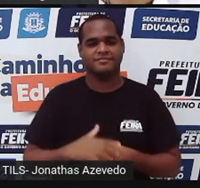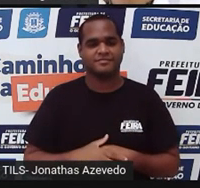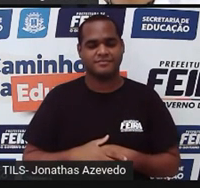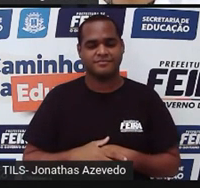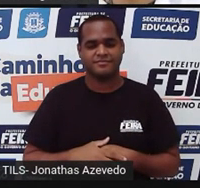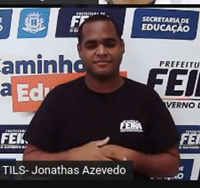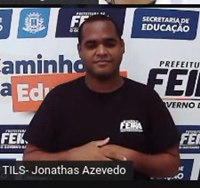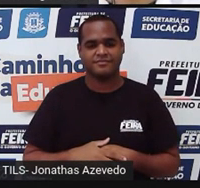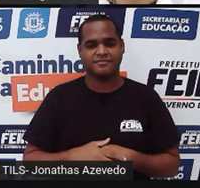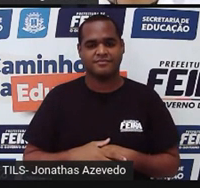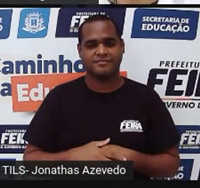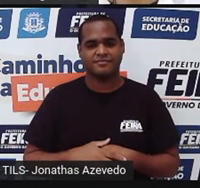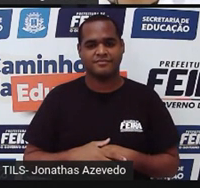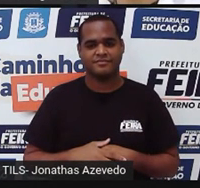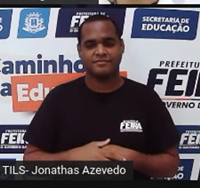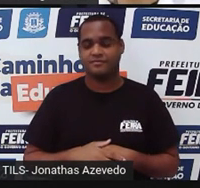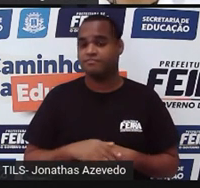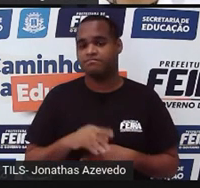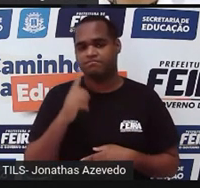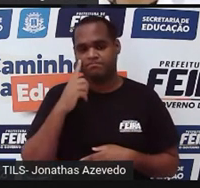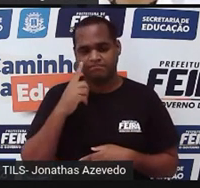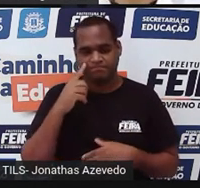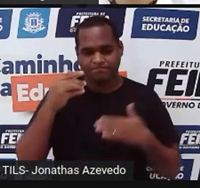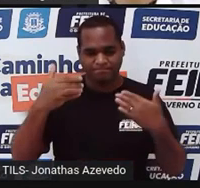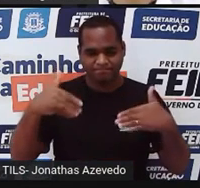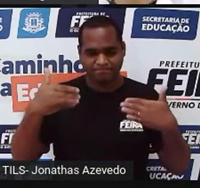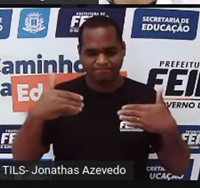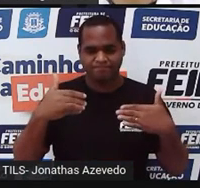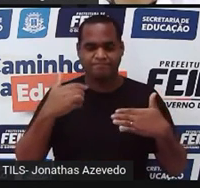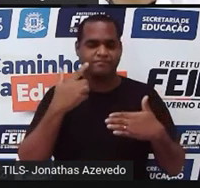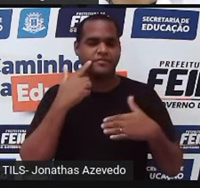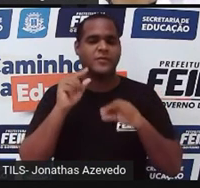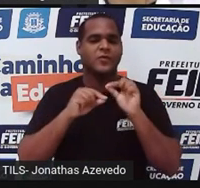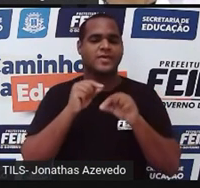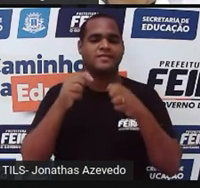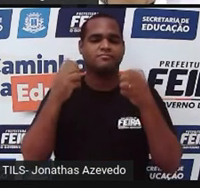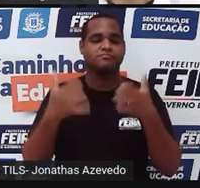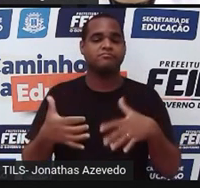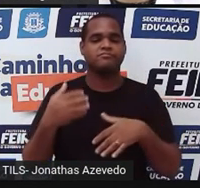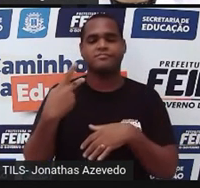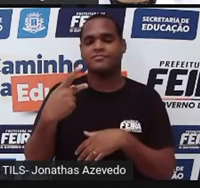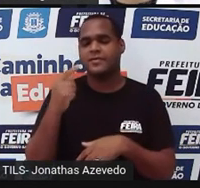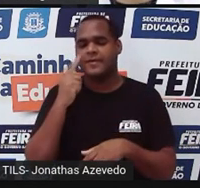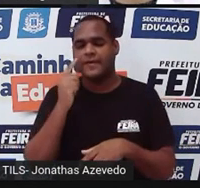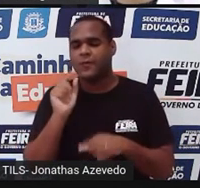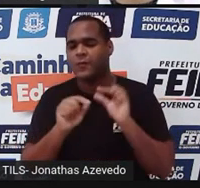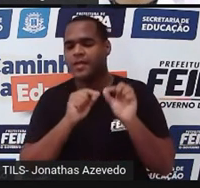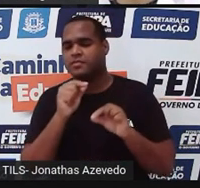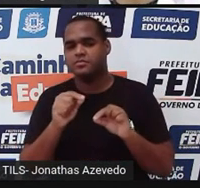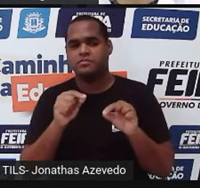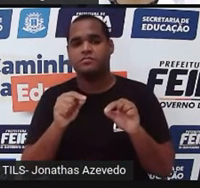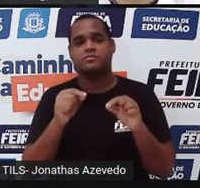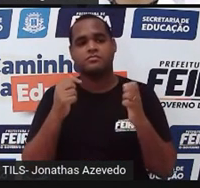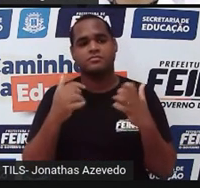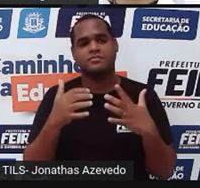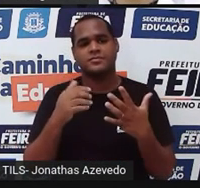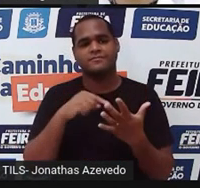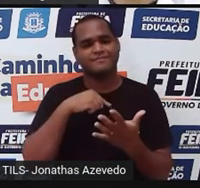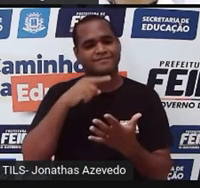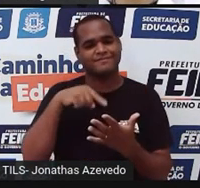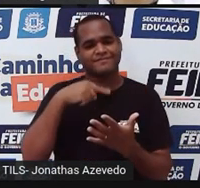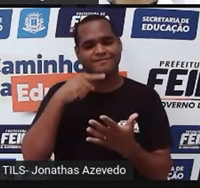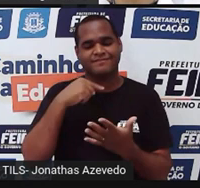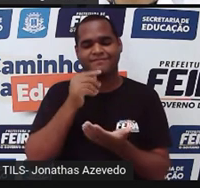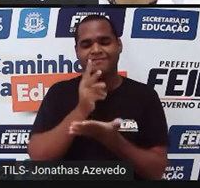Bom e antes de a gente ir pra hora da avaliação o é que eu quis mostrar pra você? Que nem sempre a gente consegue calcular